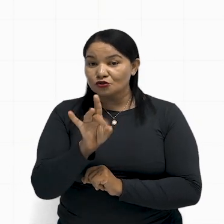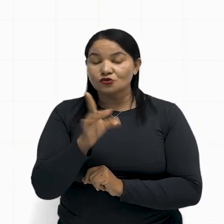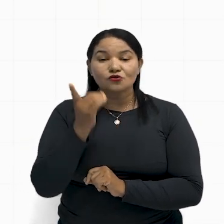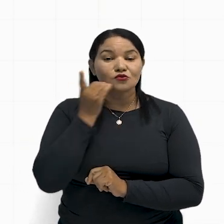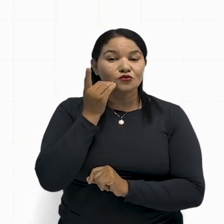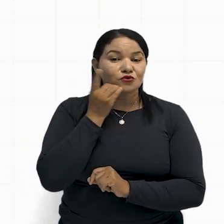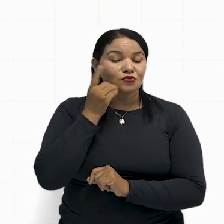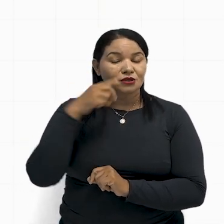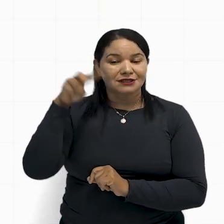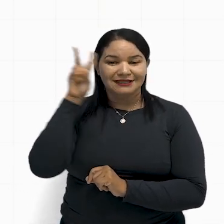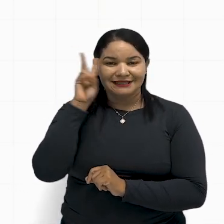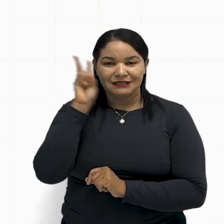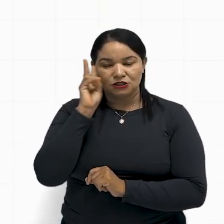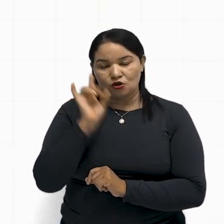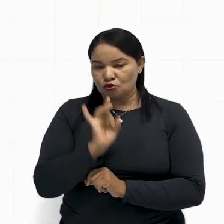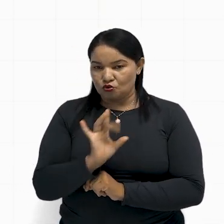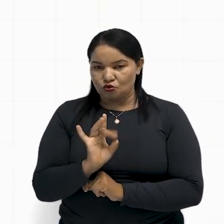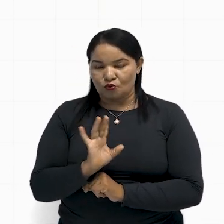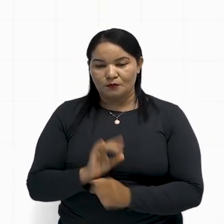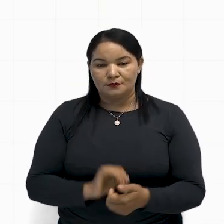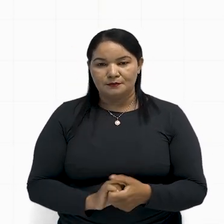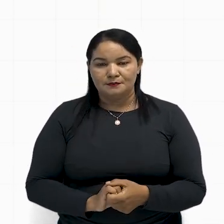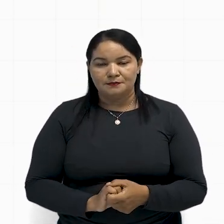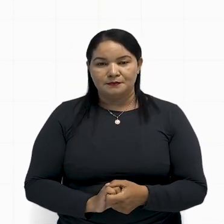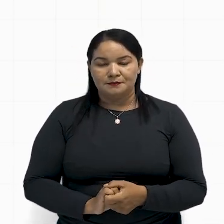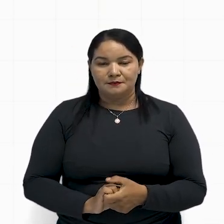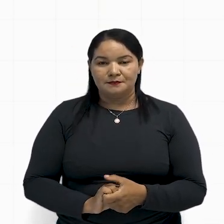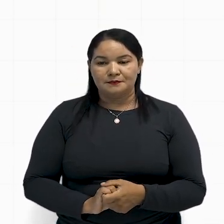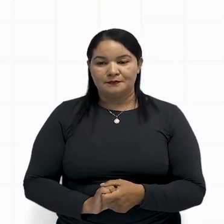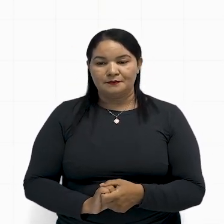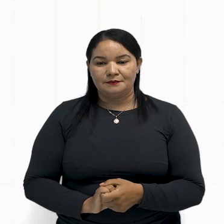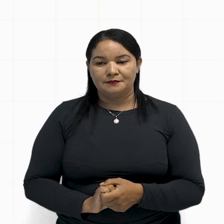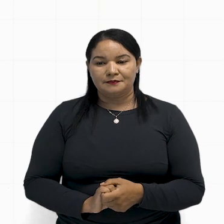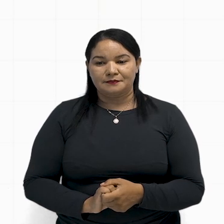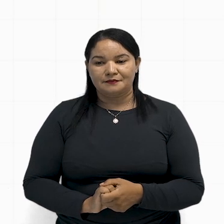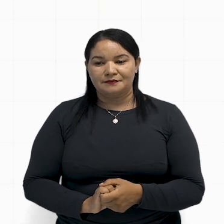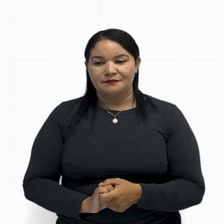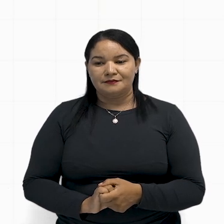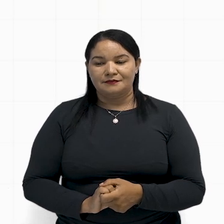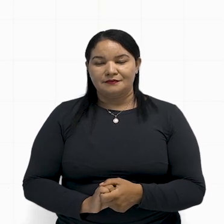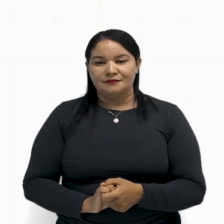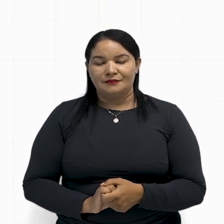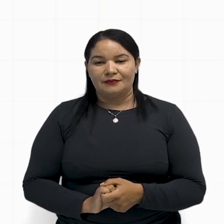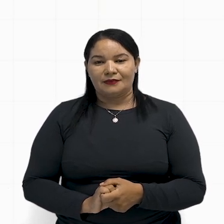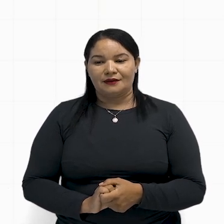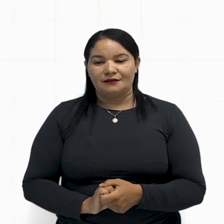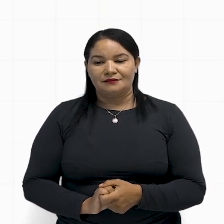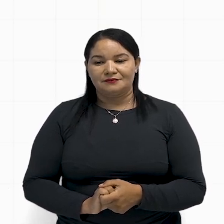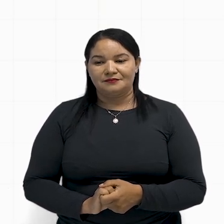segunda-feira, ok? Que foi de 12